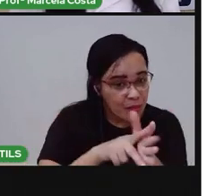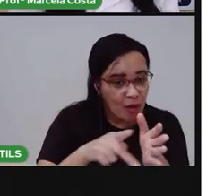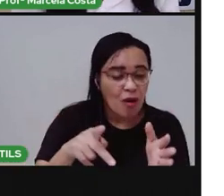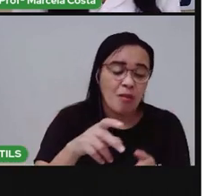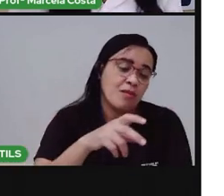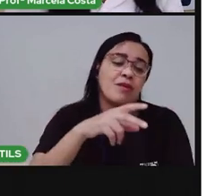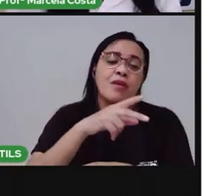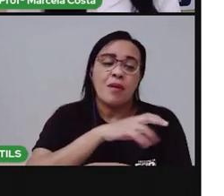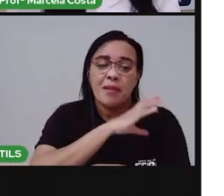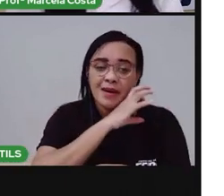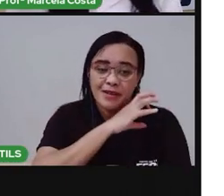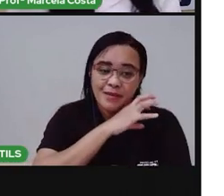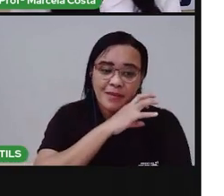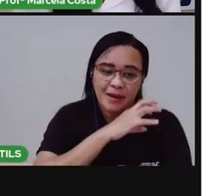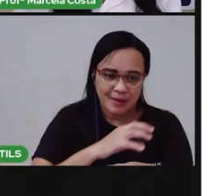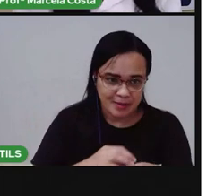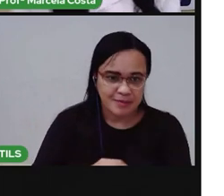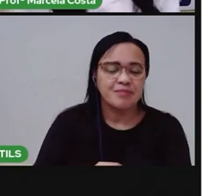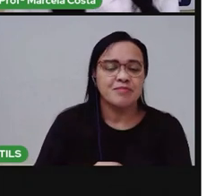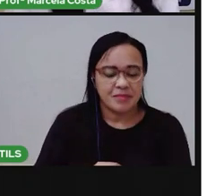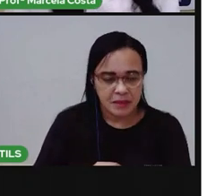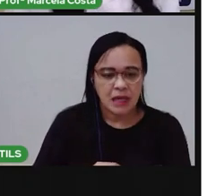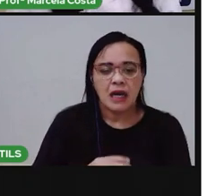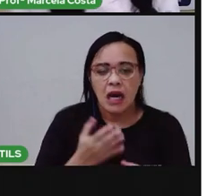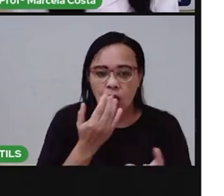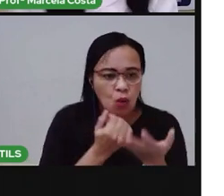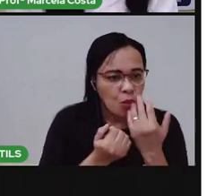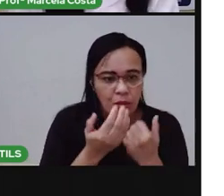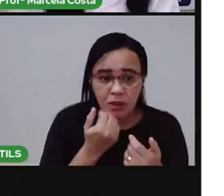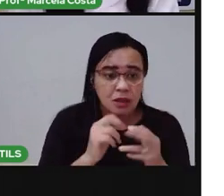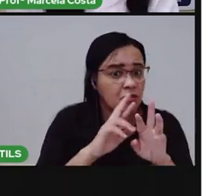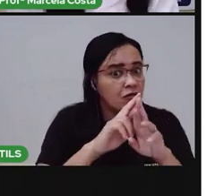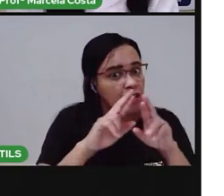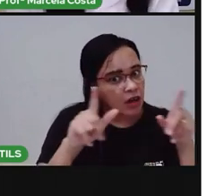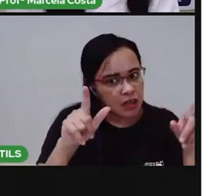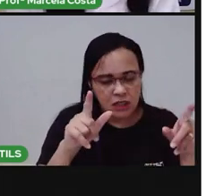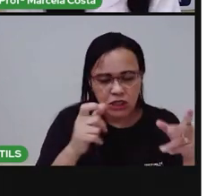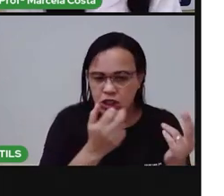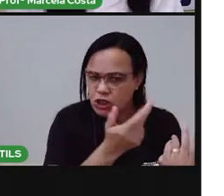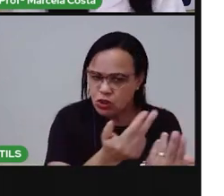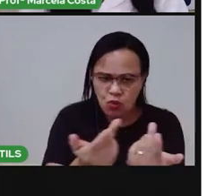Não vale dar a mesma refeição que você consome para o seu animal.